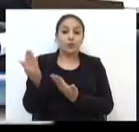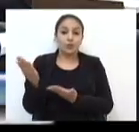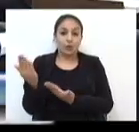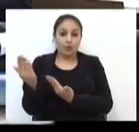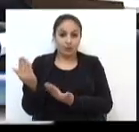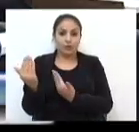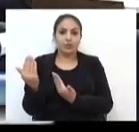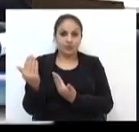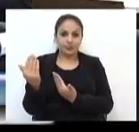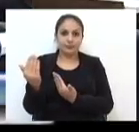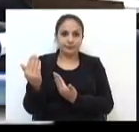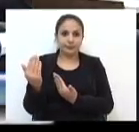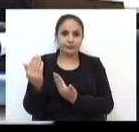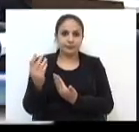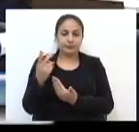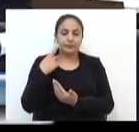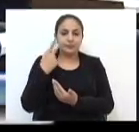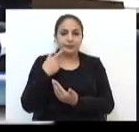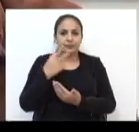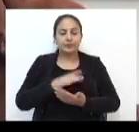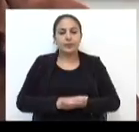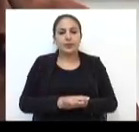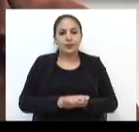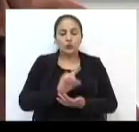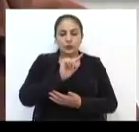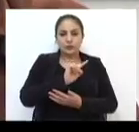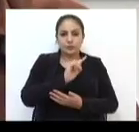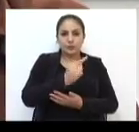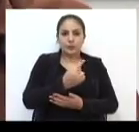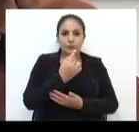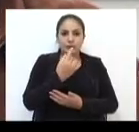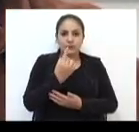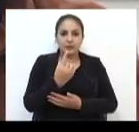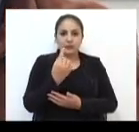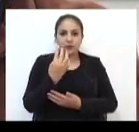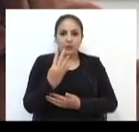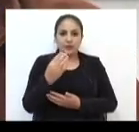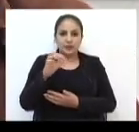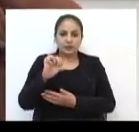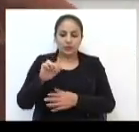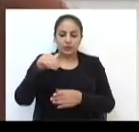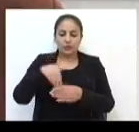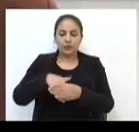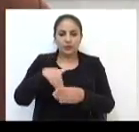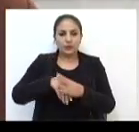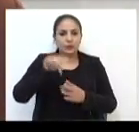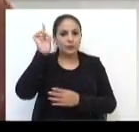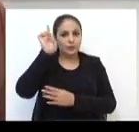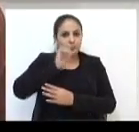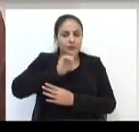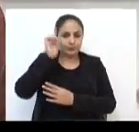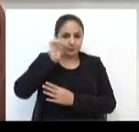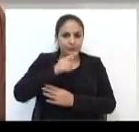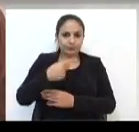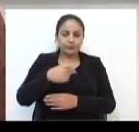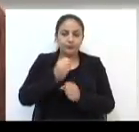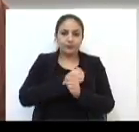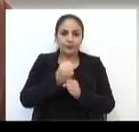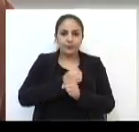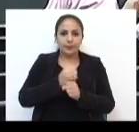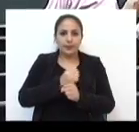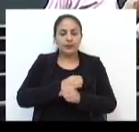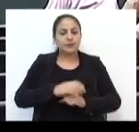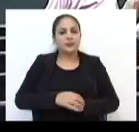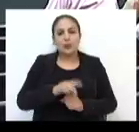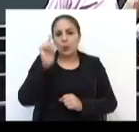jovem da 16ª Legislatura. Os 1.149 votos, conquistados no pleito deste